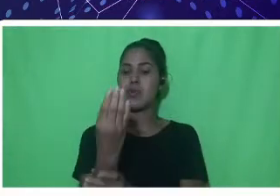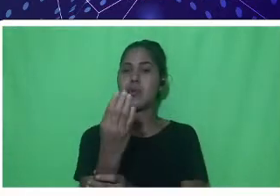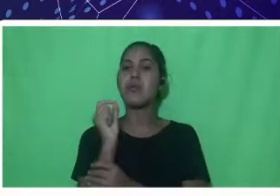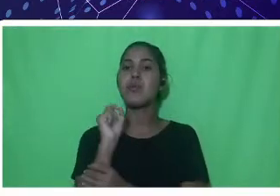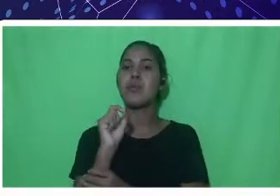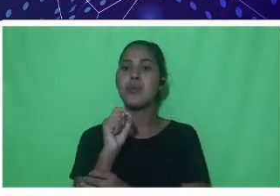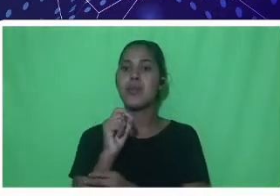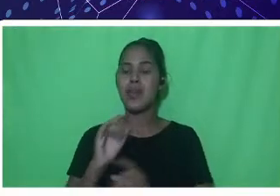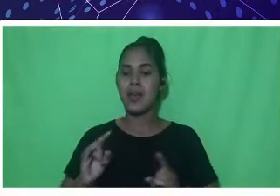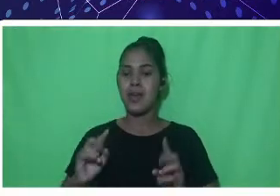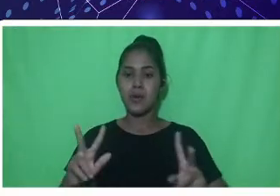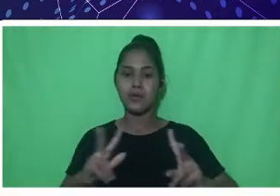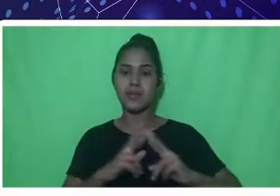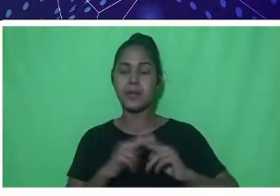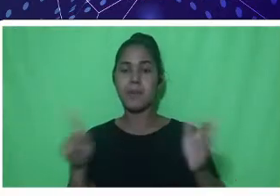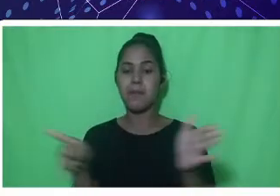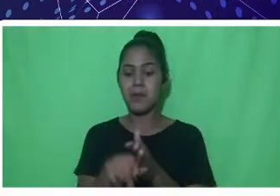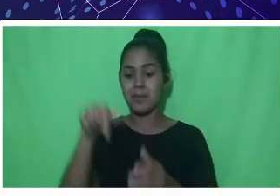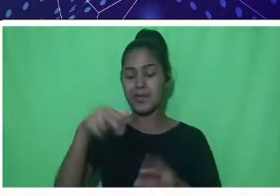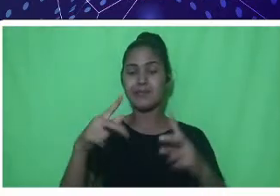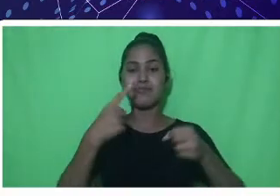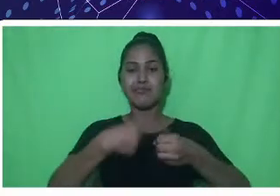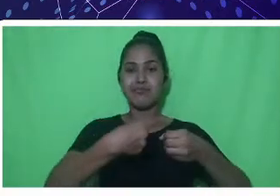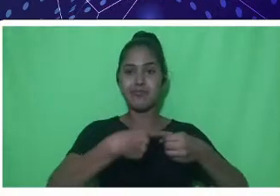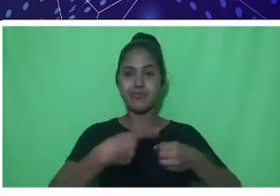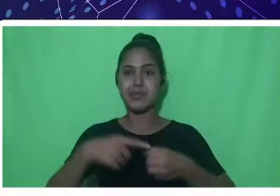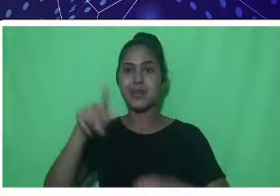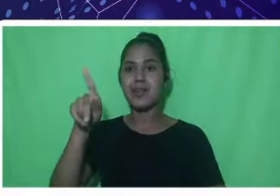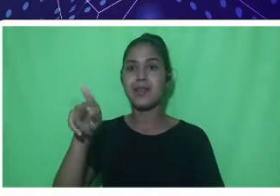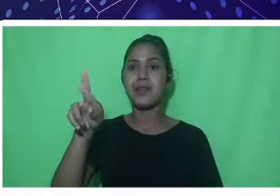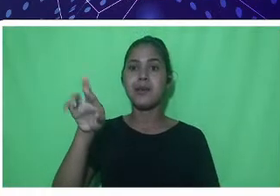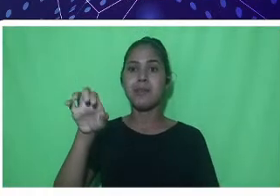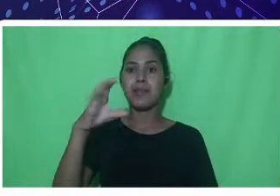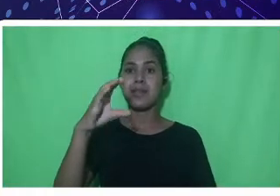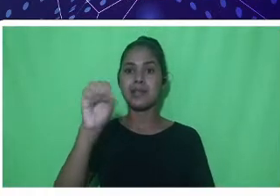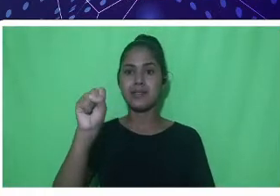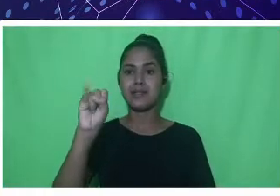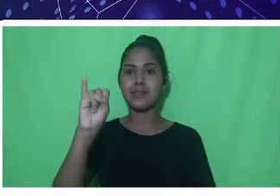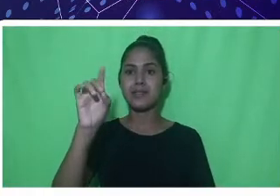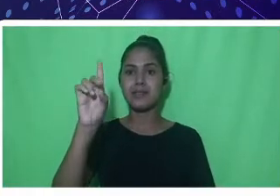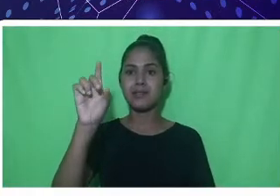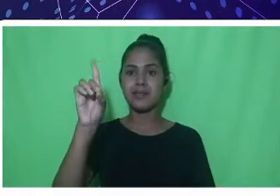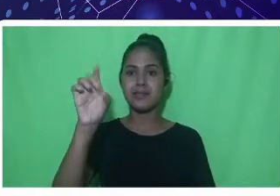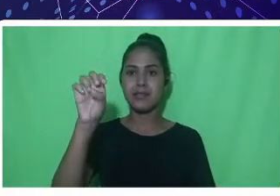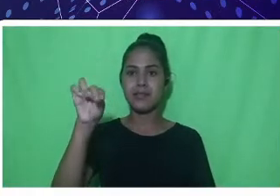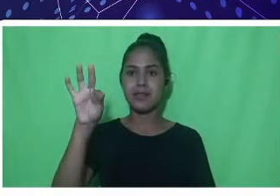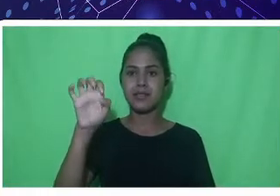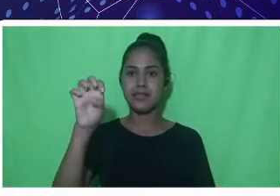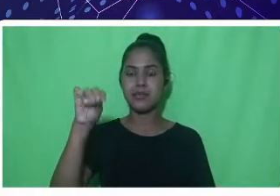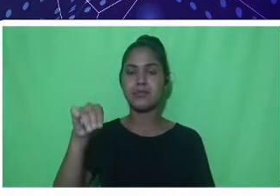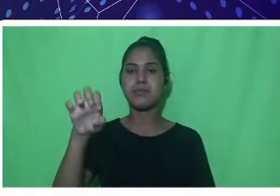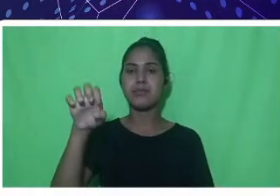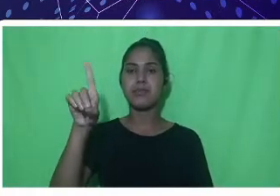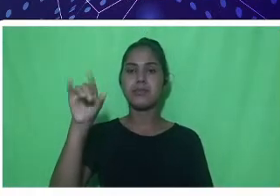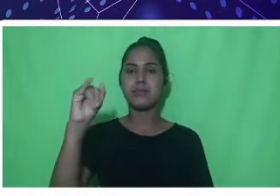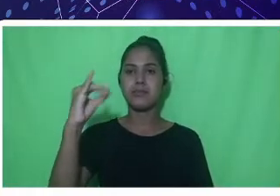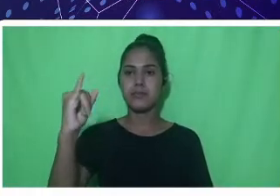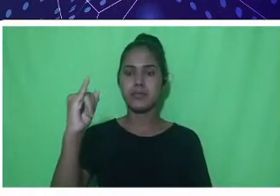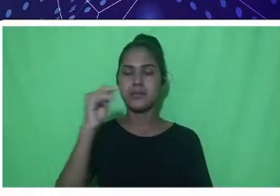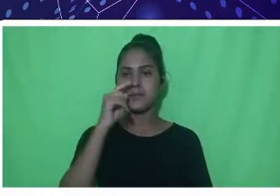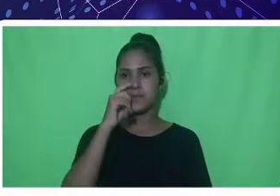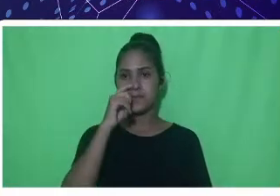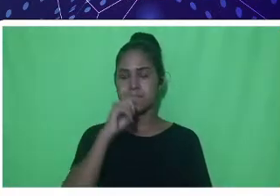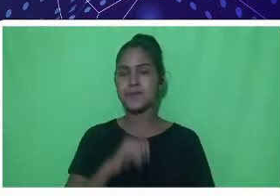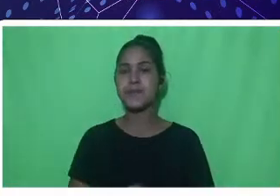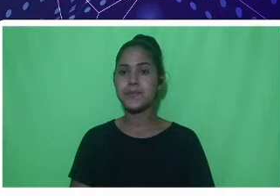Médici, a ele vinculando o Departamento Acadêmico de Engenharia de Pesca e de Zotecnia. No momento, o campus tem